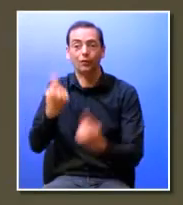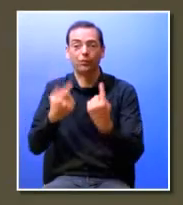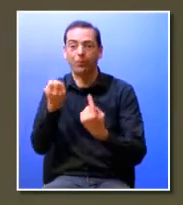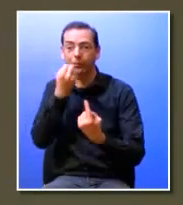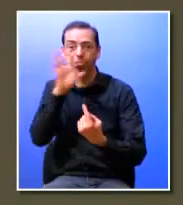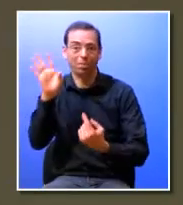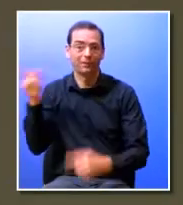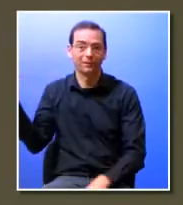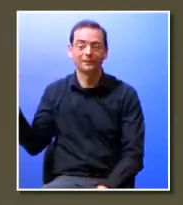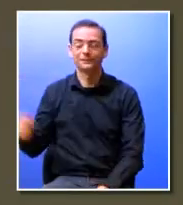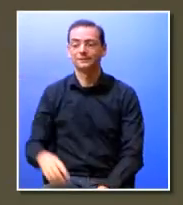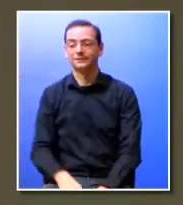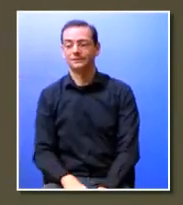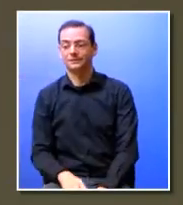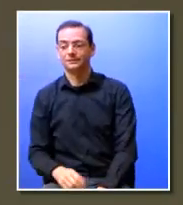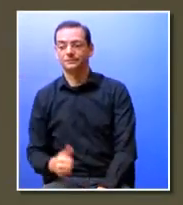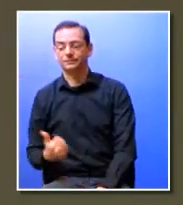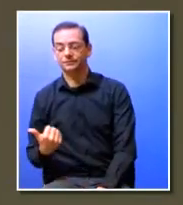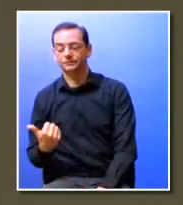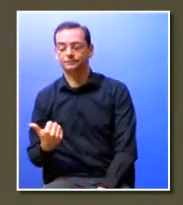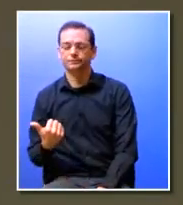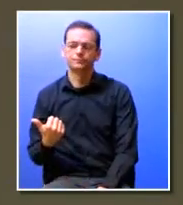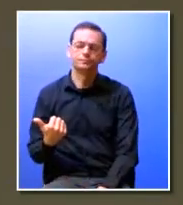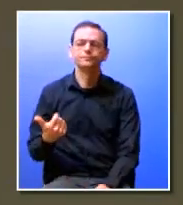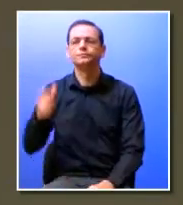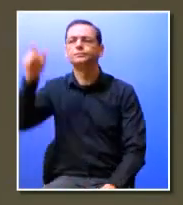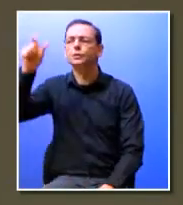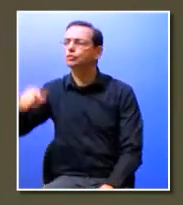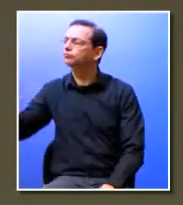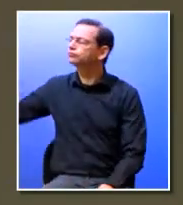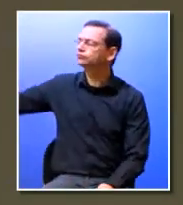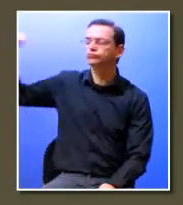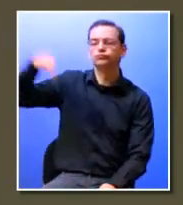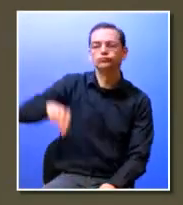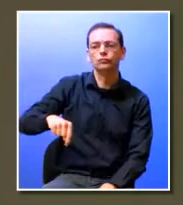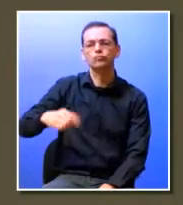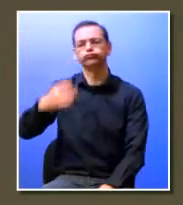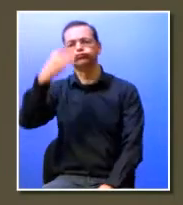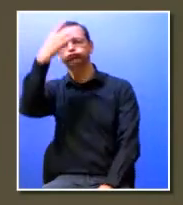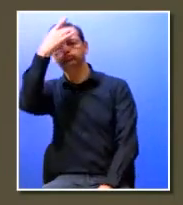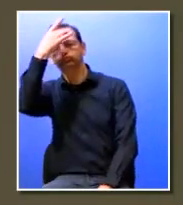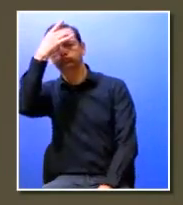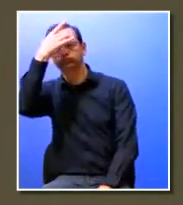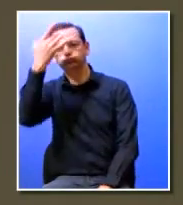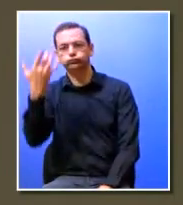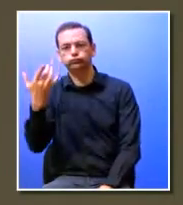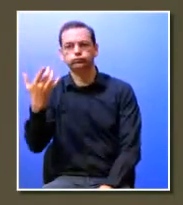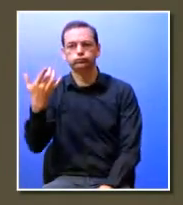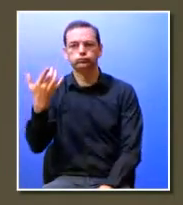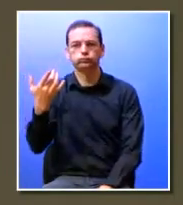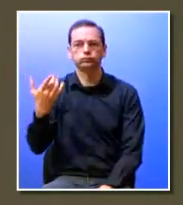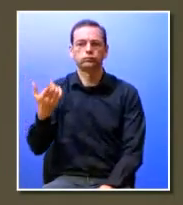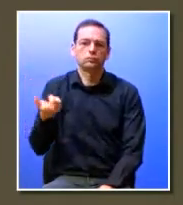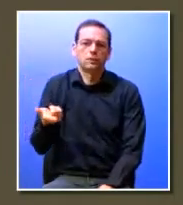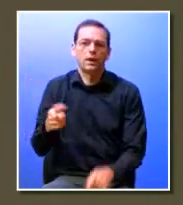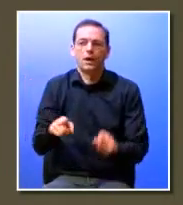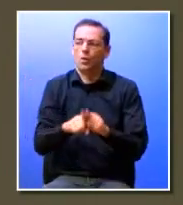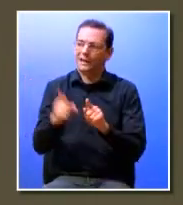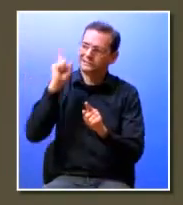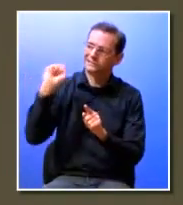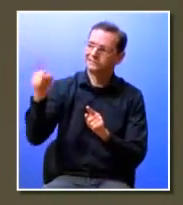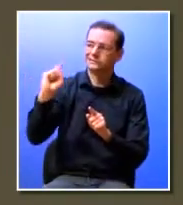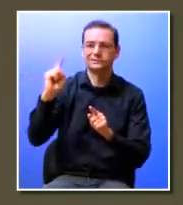nós não podemos esperar que as pessoas venham com uma mentalidade e mantenham essa mentalidade ou simplesmente se adaptem àquilo que uma empresa quer